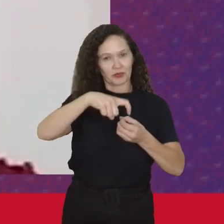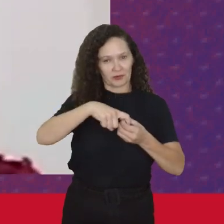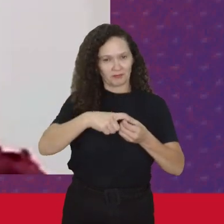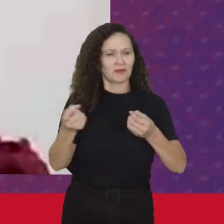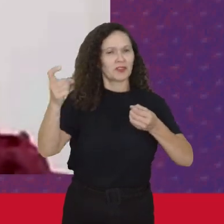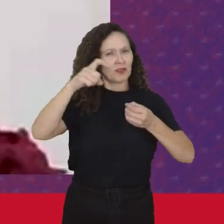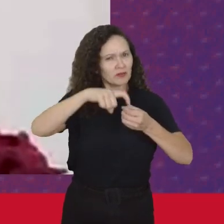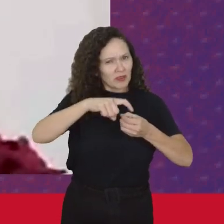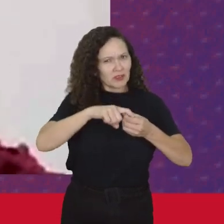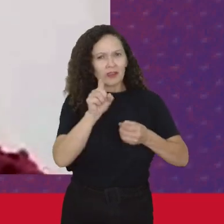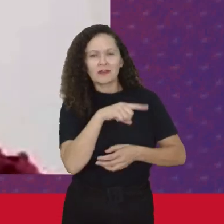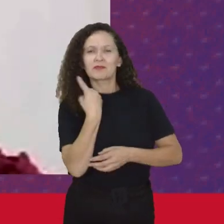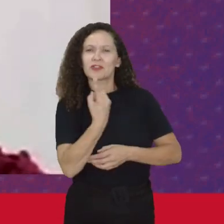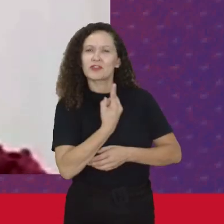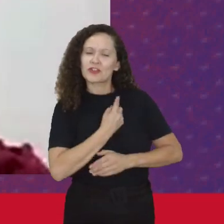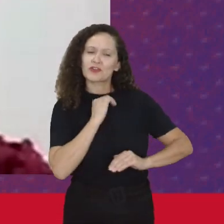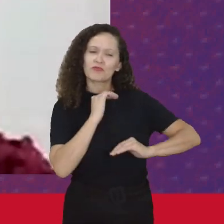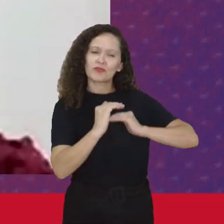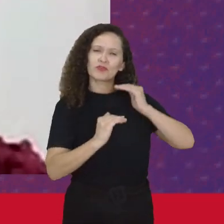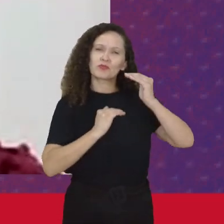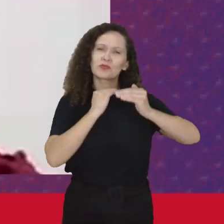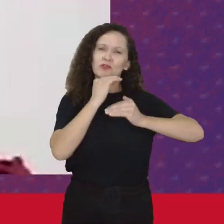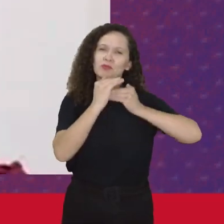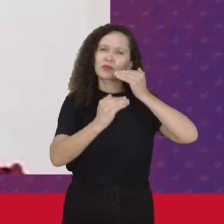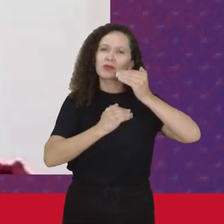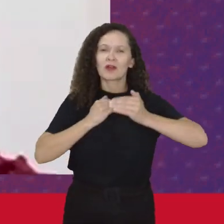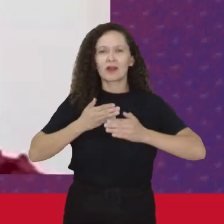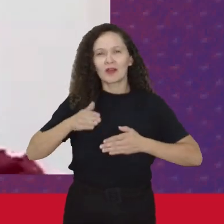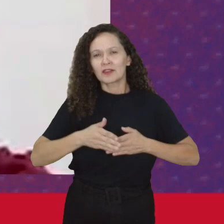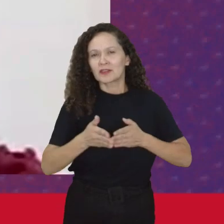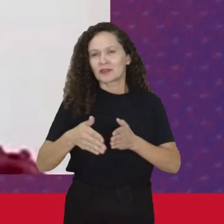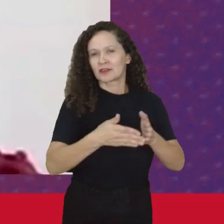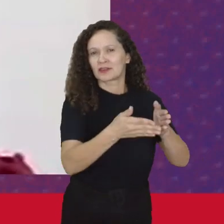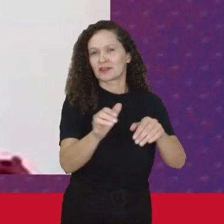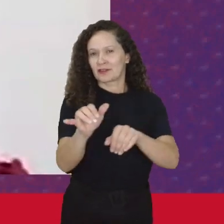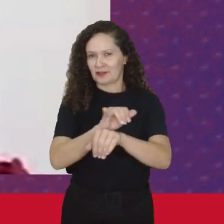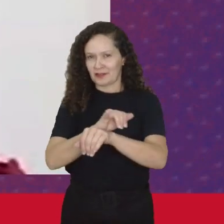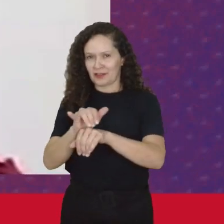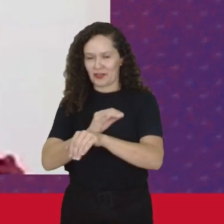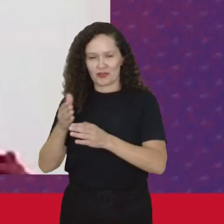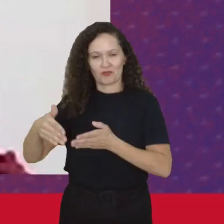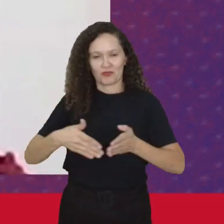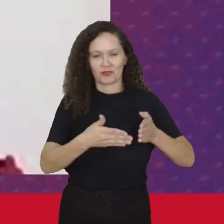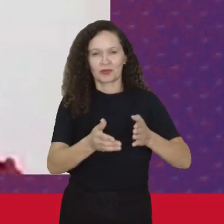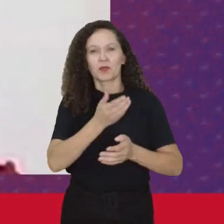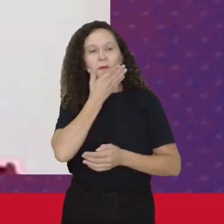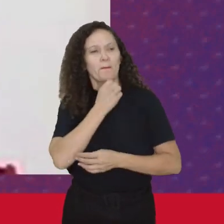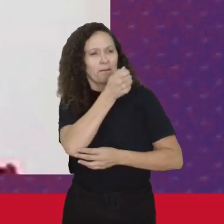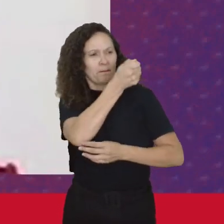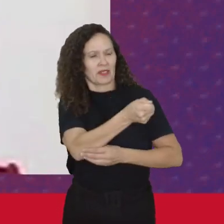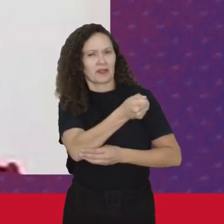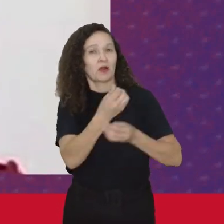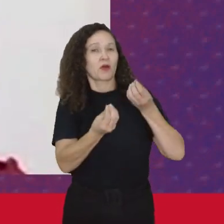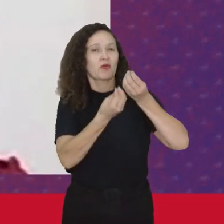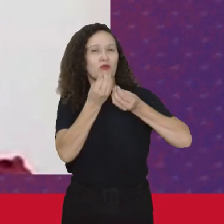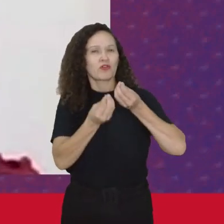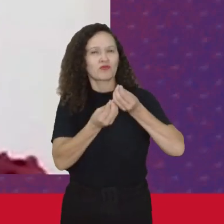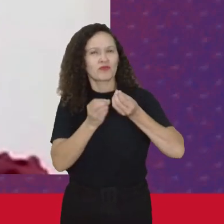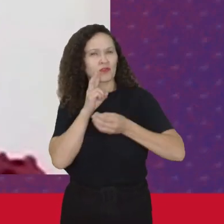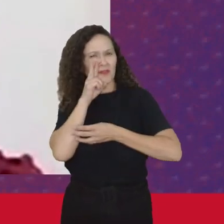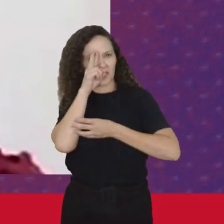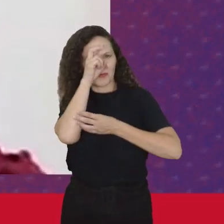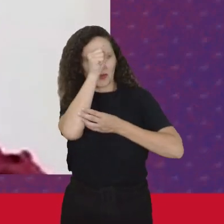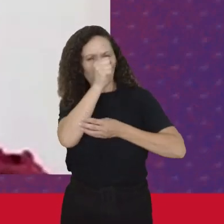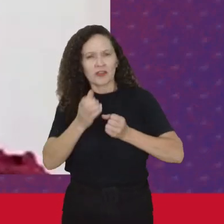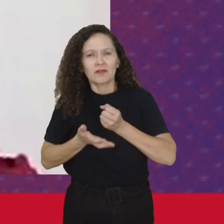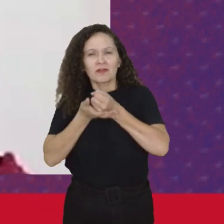retomando Para a gente Essa caminhada E como o patriarcado Foi se consolidando